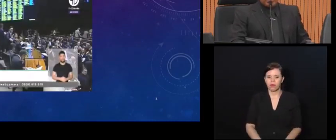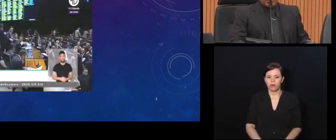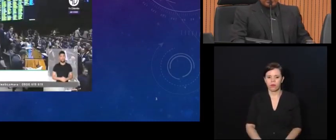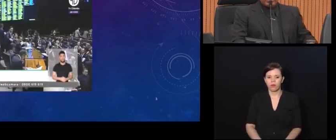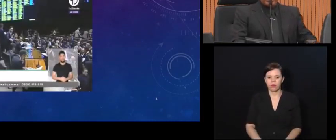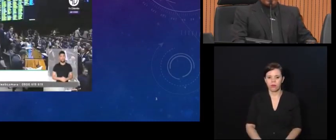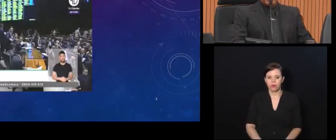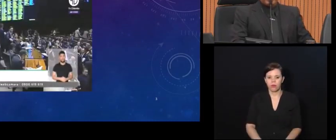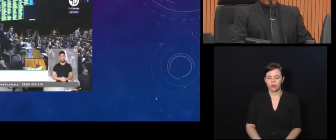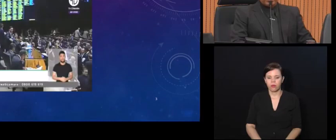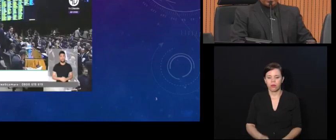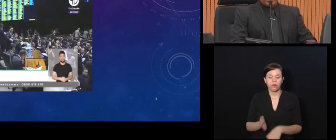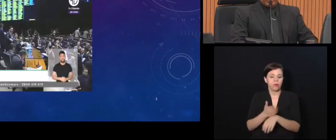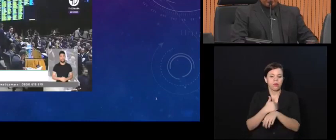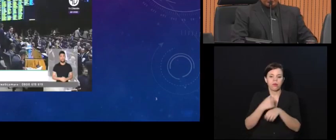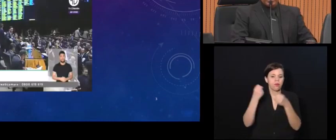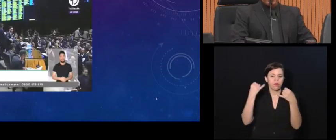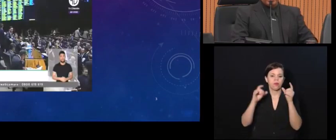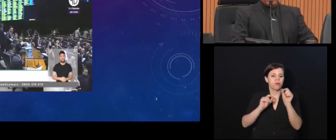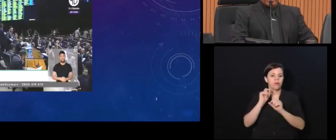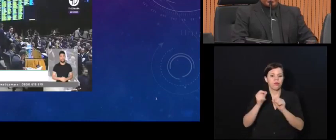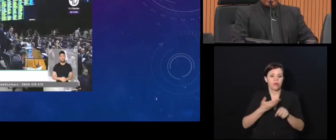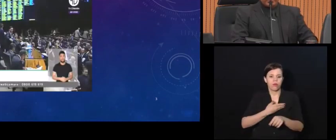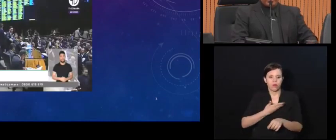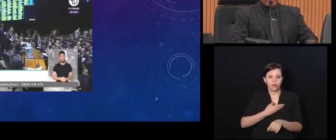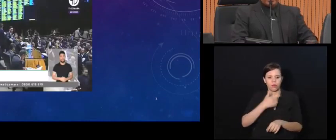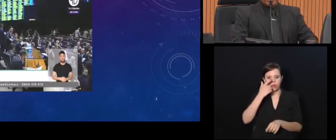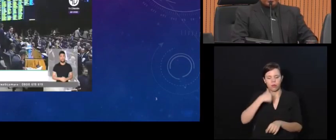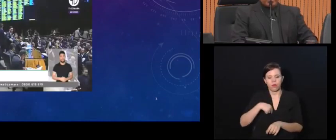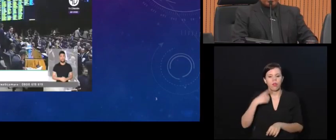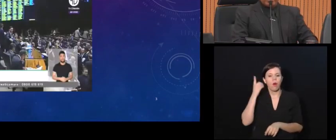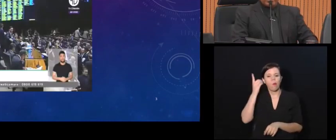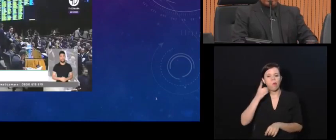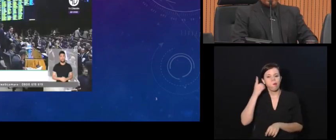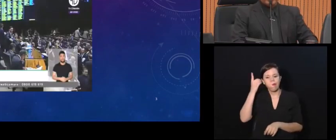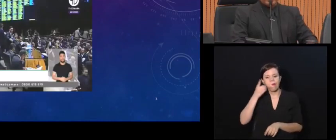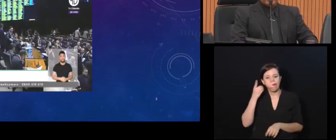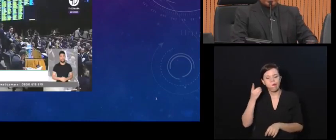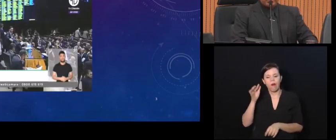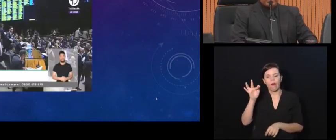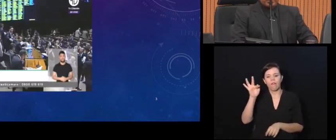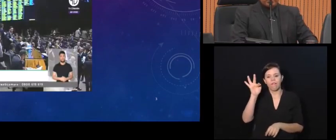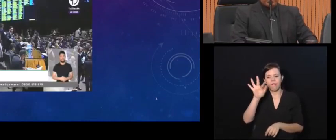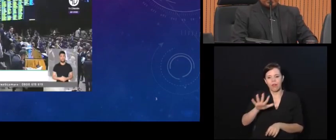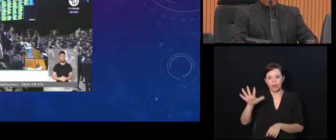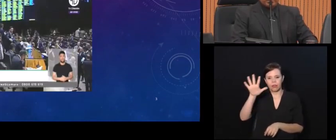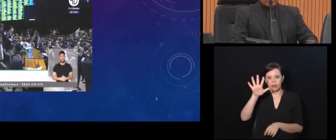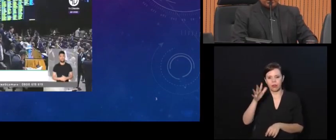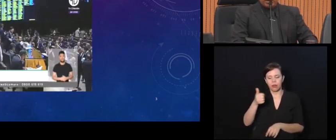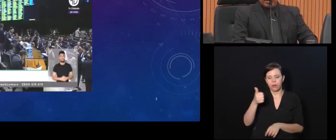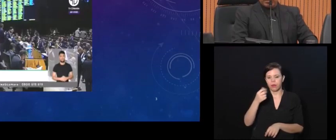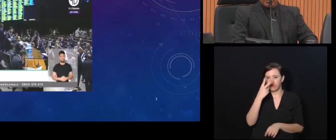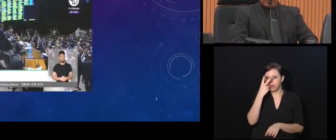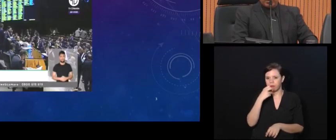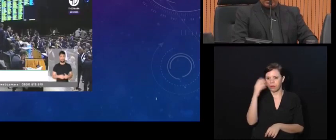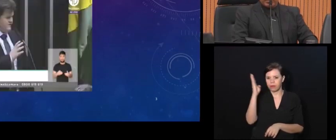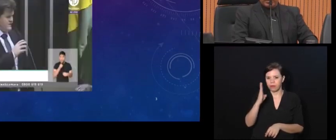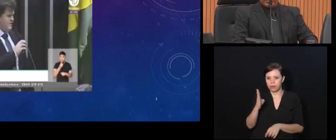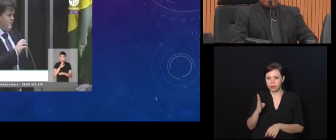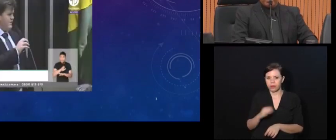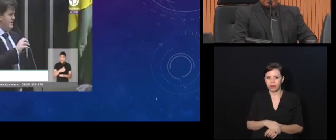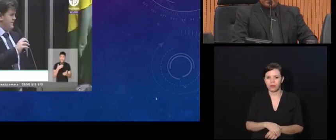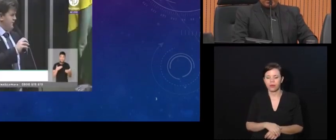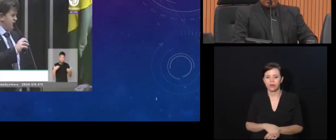Rigoni, eu já vou até antecipar para vocês, ele é um colega meu que é deputado federal, foi o primeiro deputado federal cego do Brasil. E esse vídeo